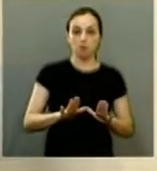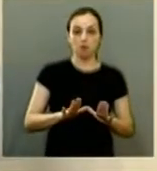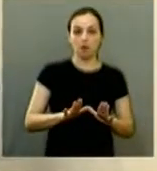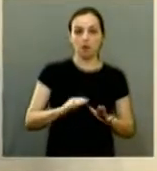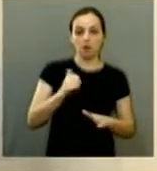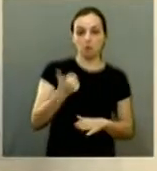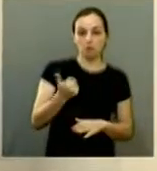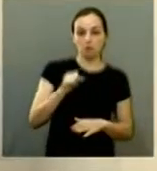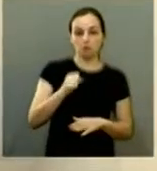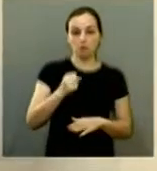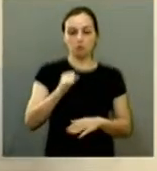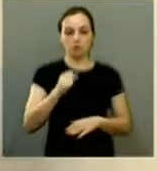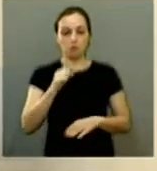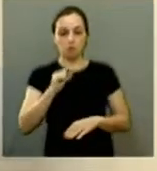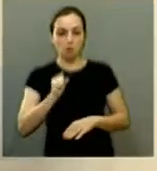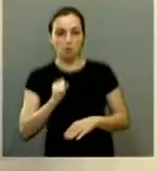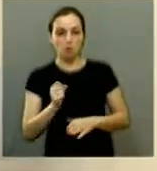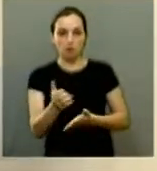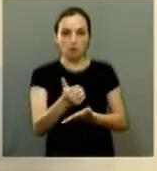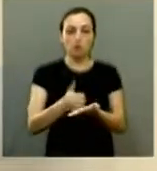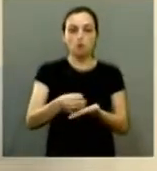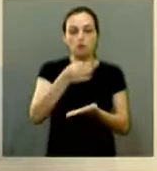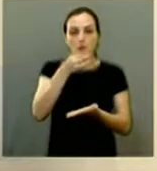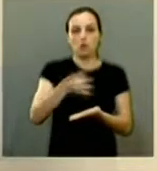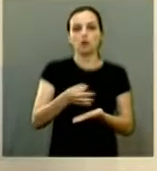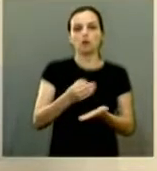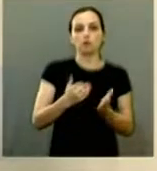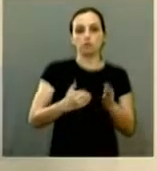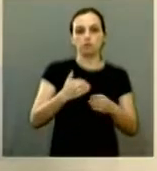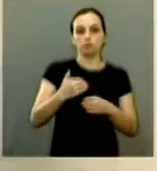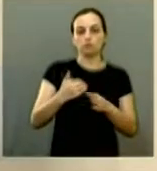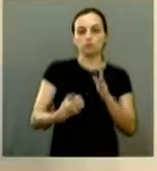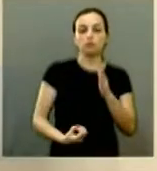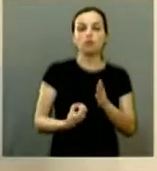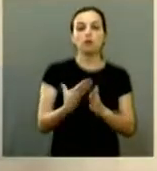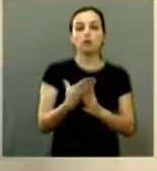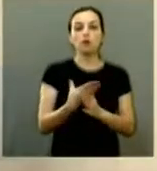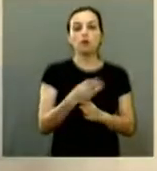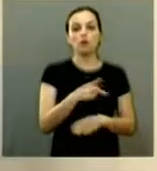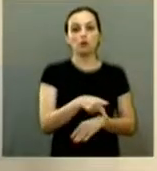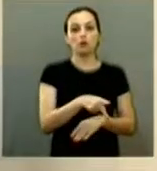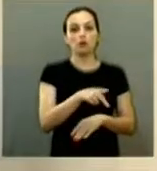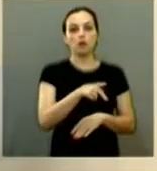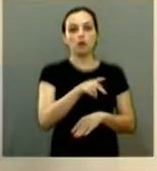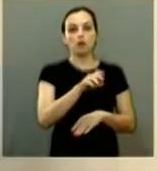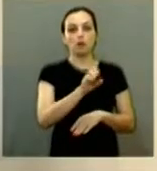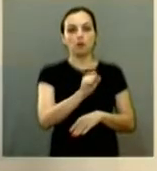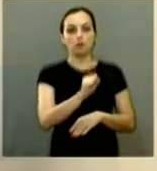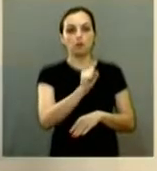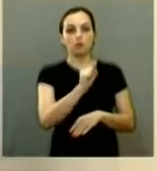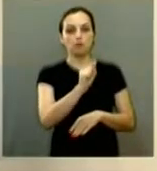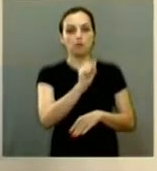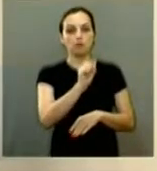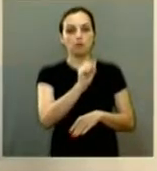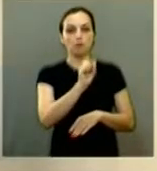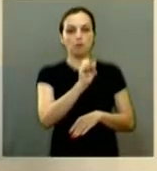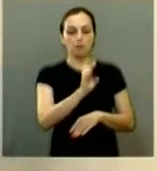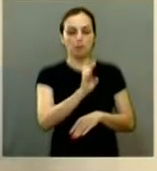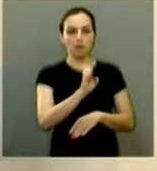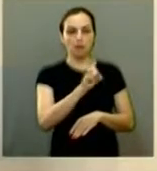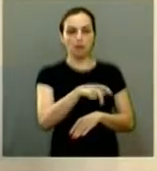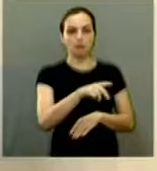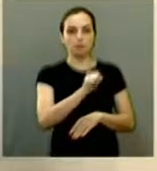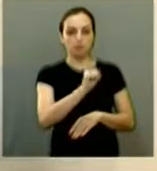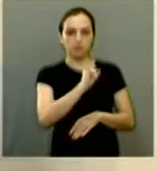1838 é um farmacêutico que desenvolveu a Pepsi, John Pemberton também americano em 1944 farmacêutico